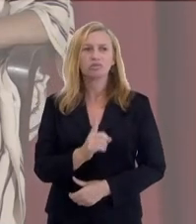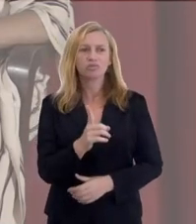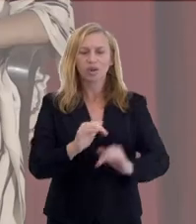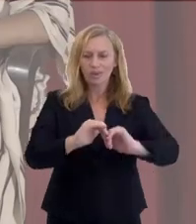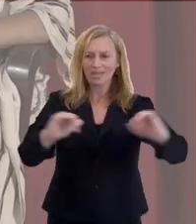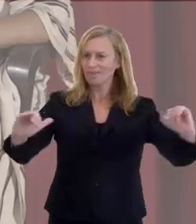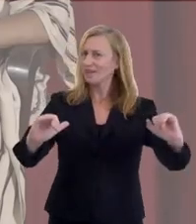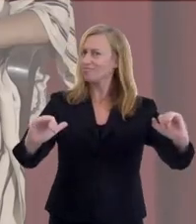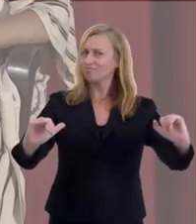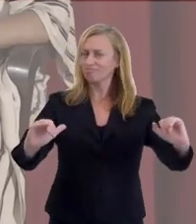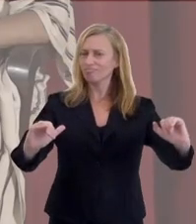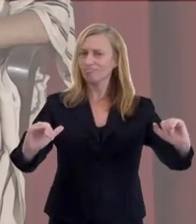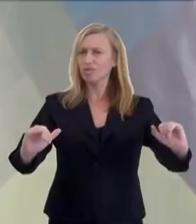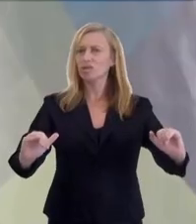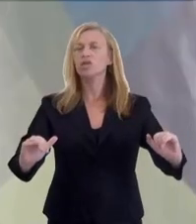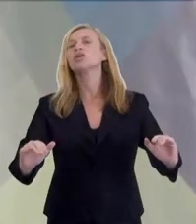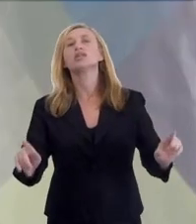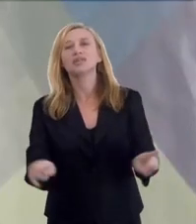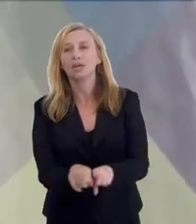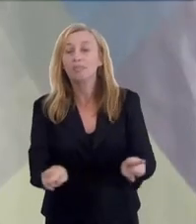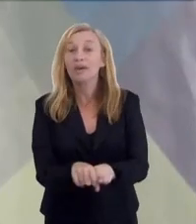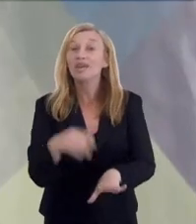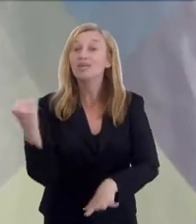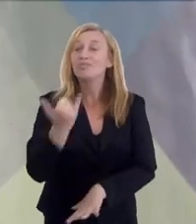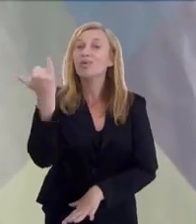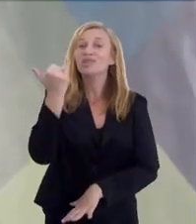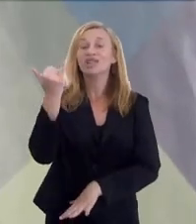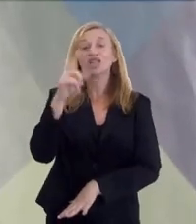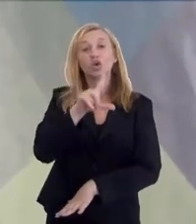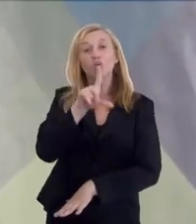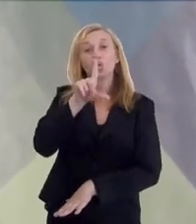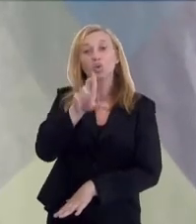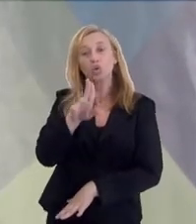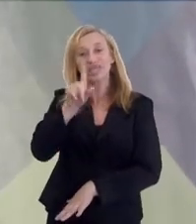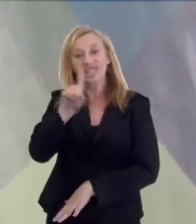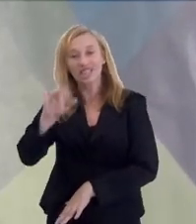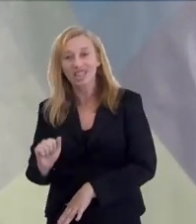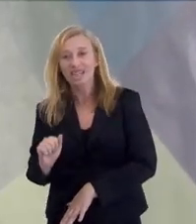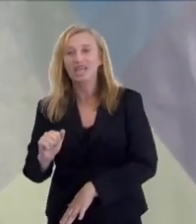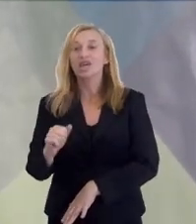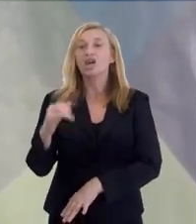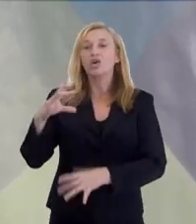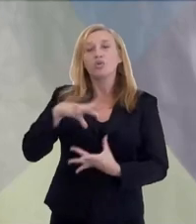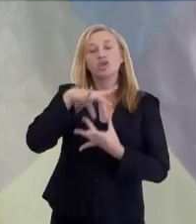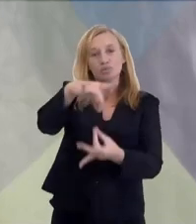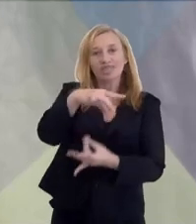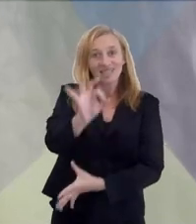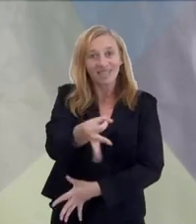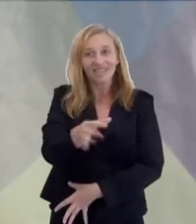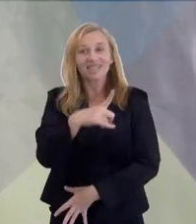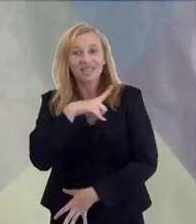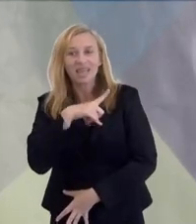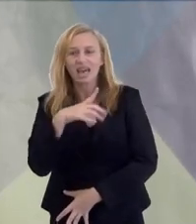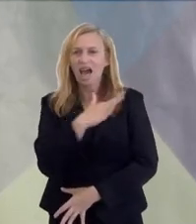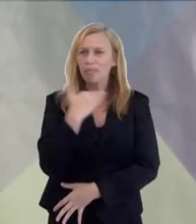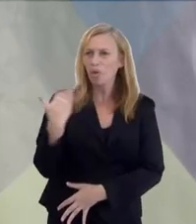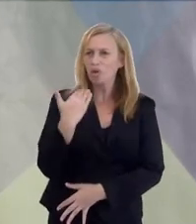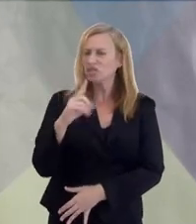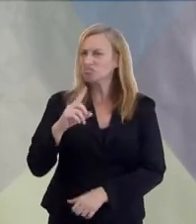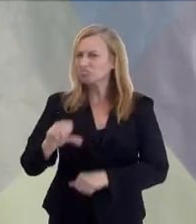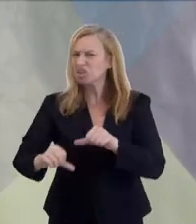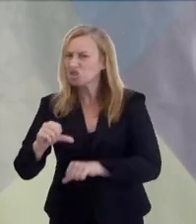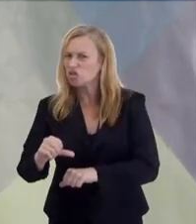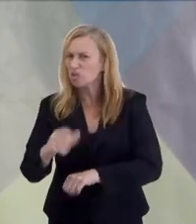para nós não há uma distinção. E uma coisa muitíssimo importante, Luzia, é que o espírita tenha a certeza